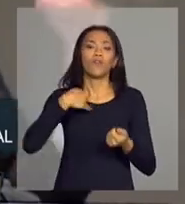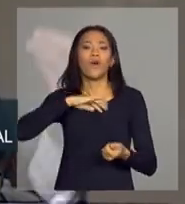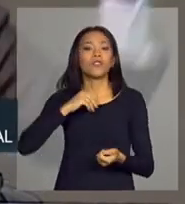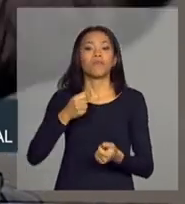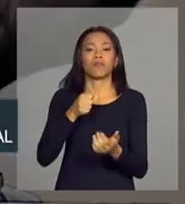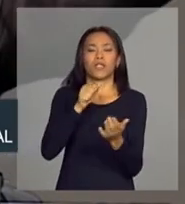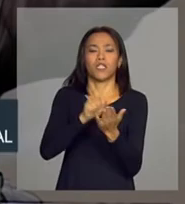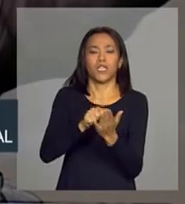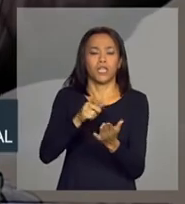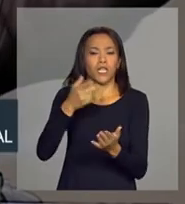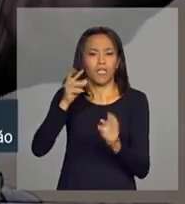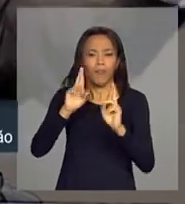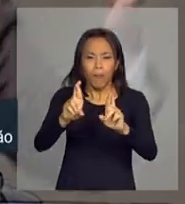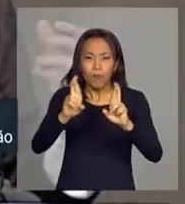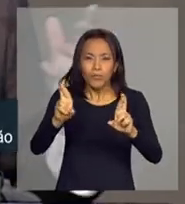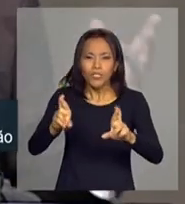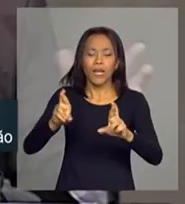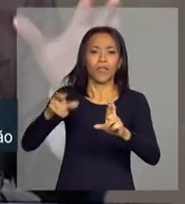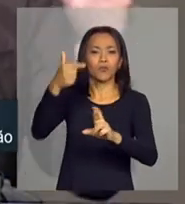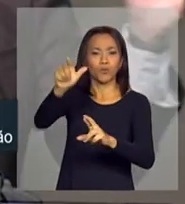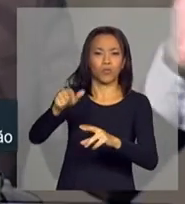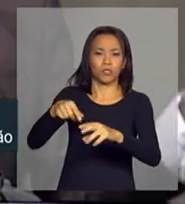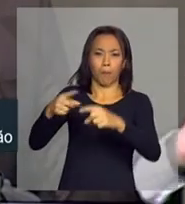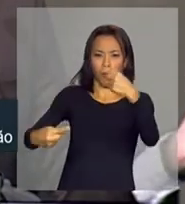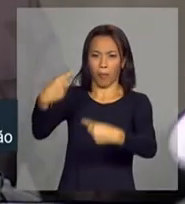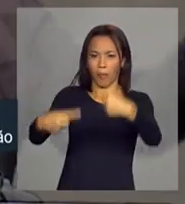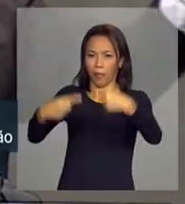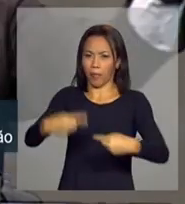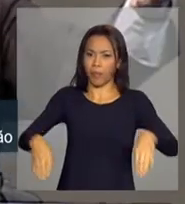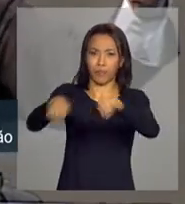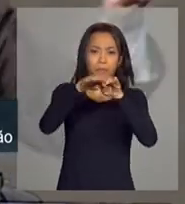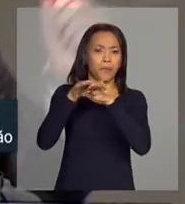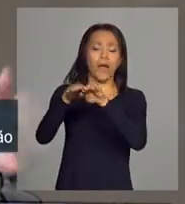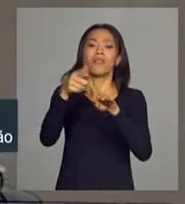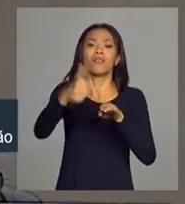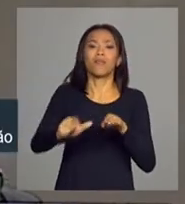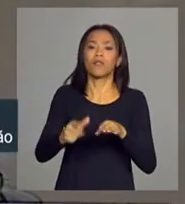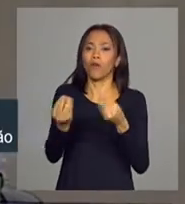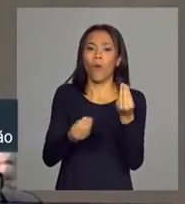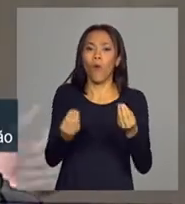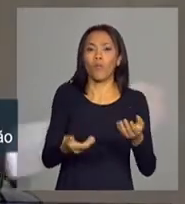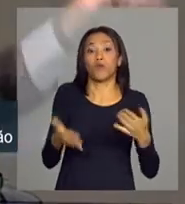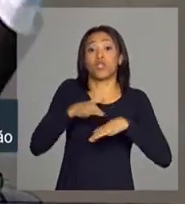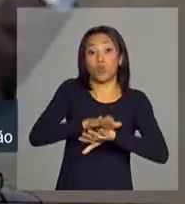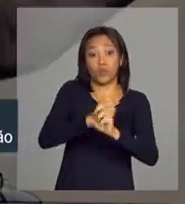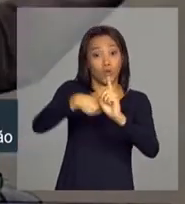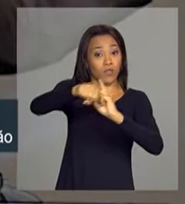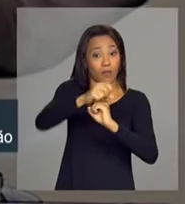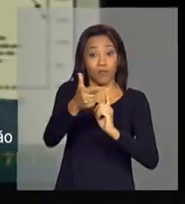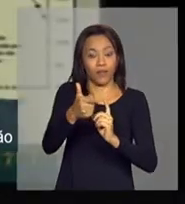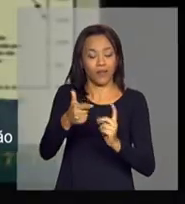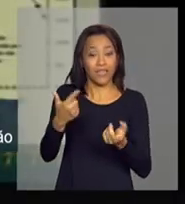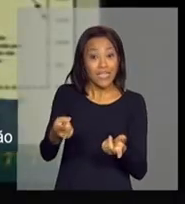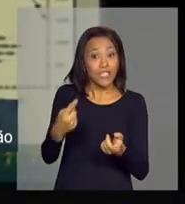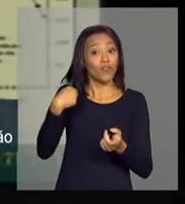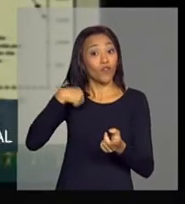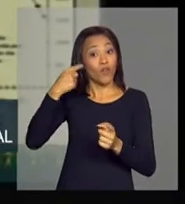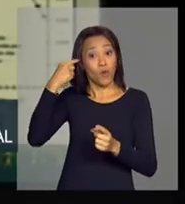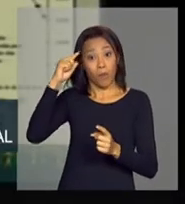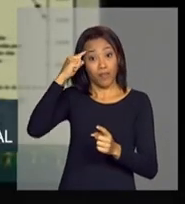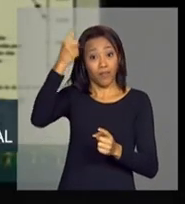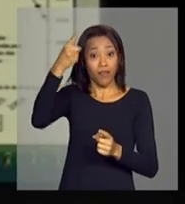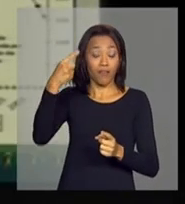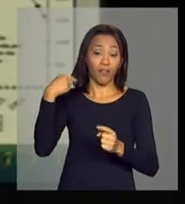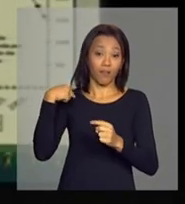vencedores, nas ilhas de competitividade e, portanto, não há espaço para inclusão social. Essa foi a lógica que o Brasil,